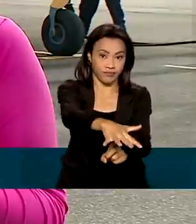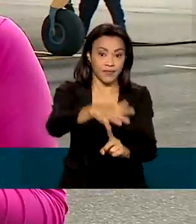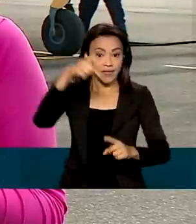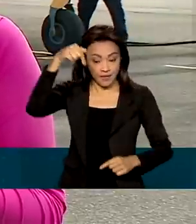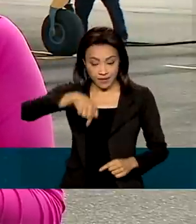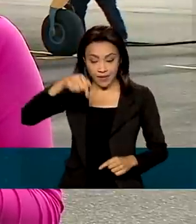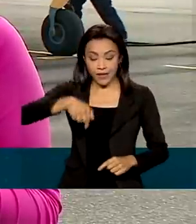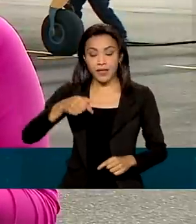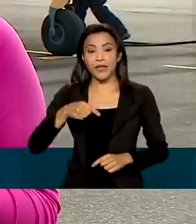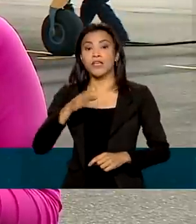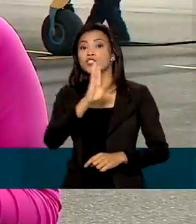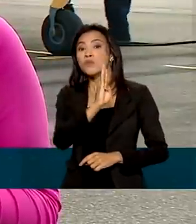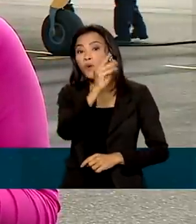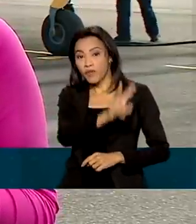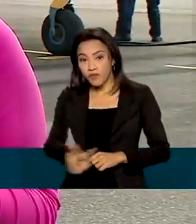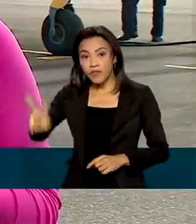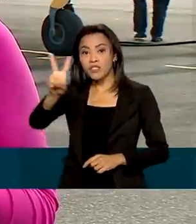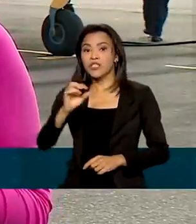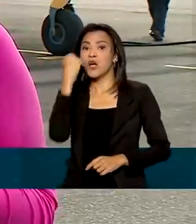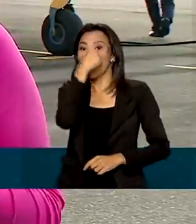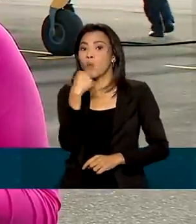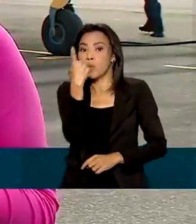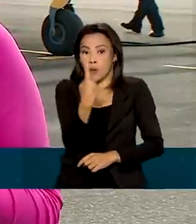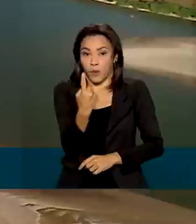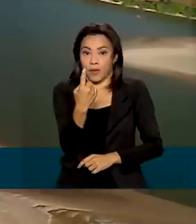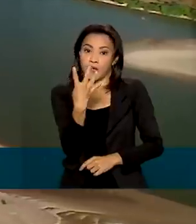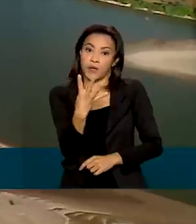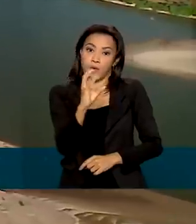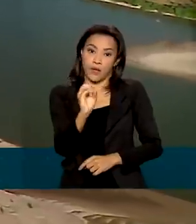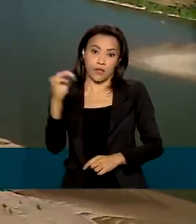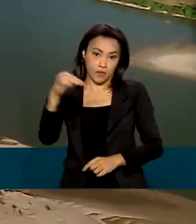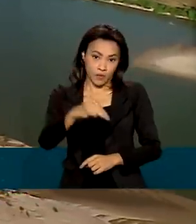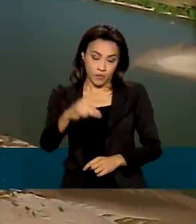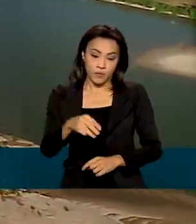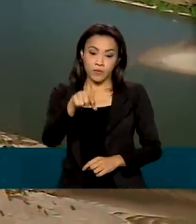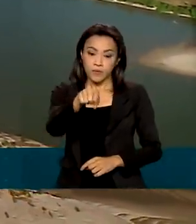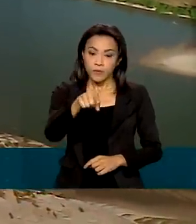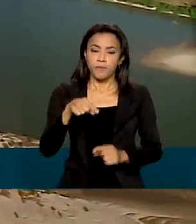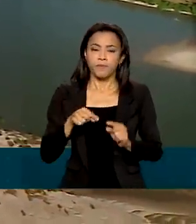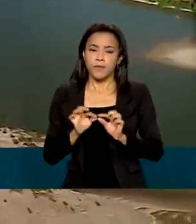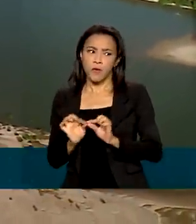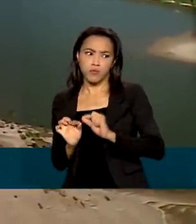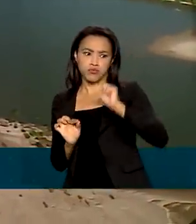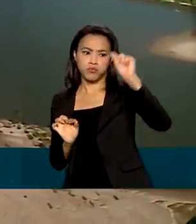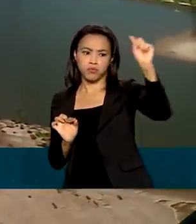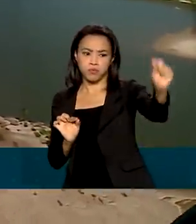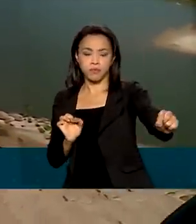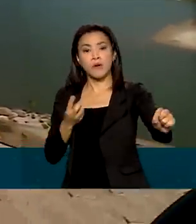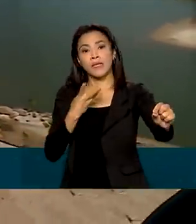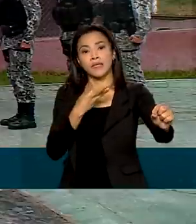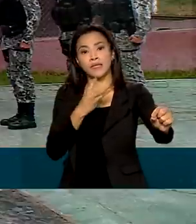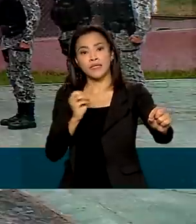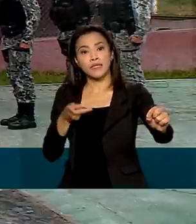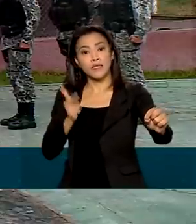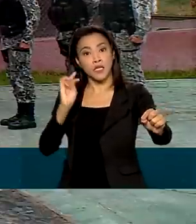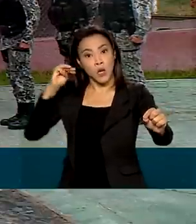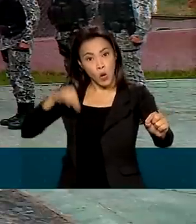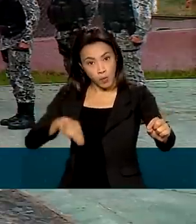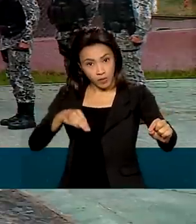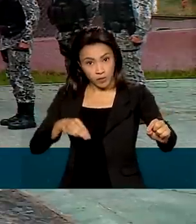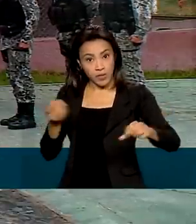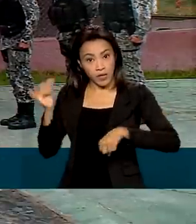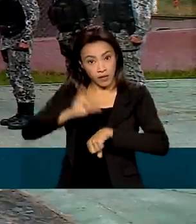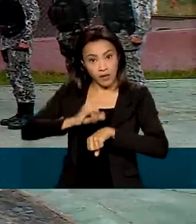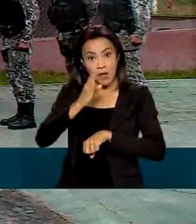de Boa Vista deve durar 1 hora e 40 minutos. O pelotão fica a mais de 300 quilômetros de Boa Vista. Por aqui